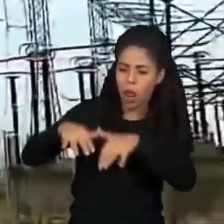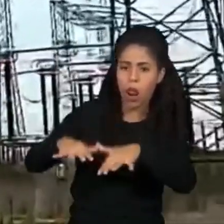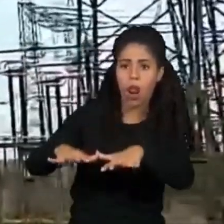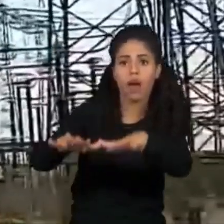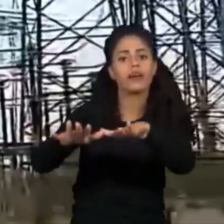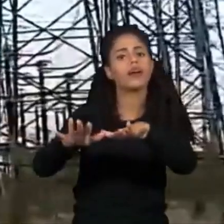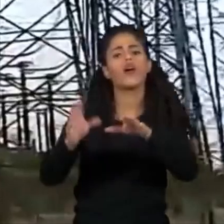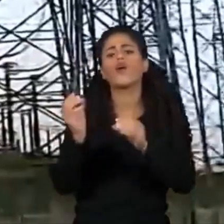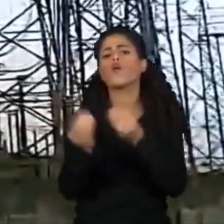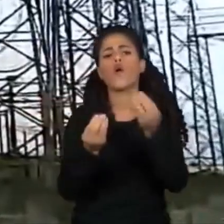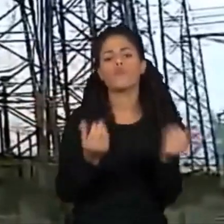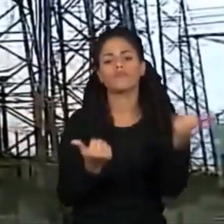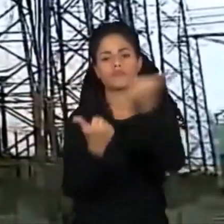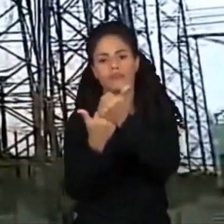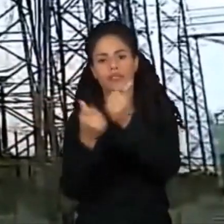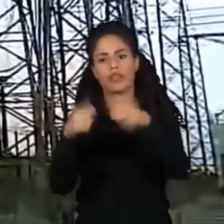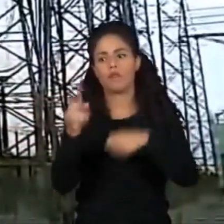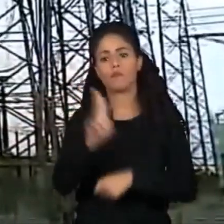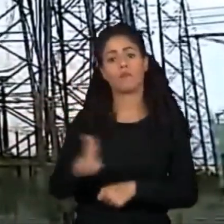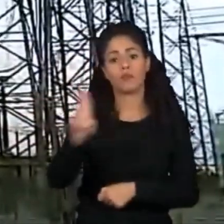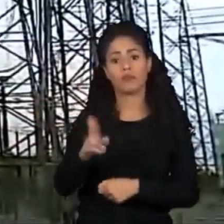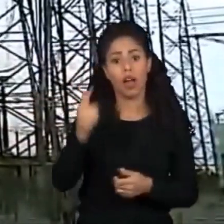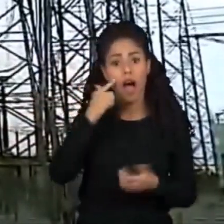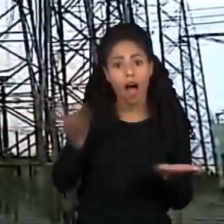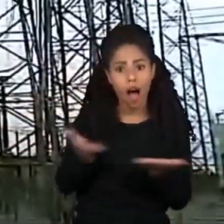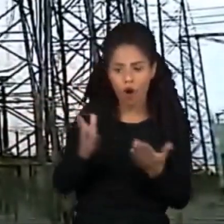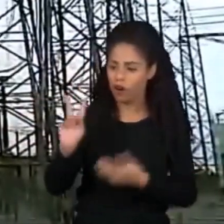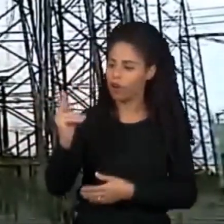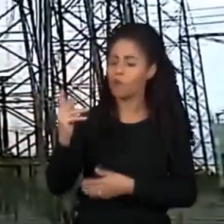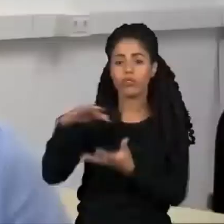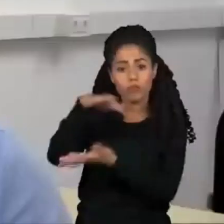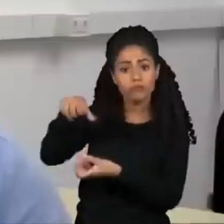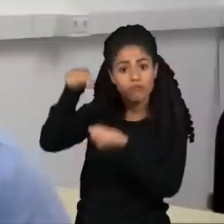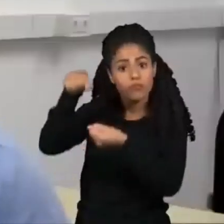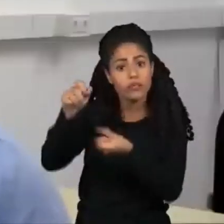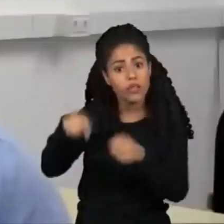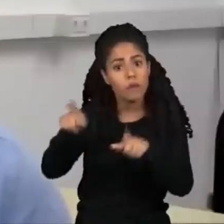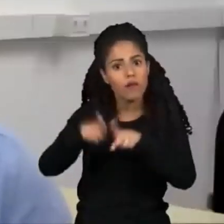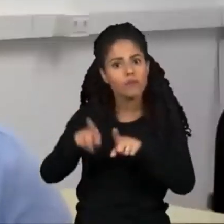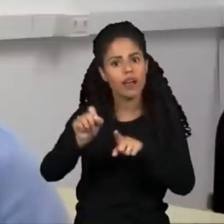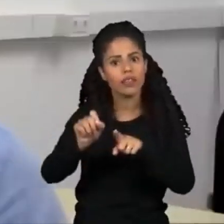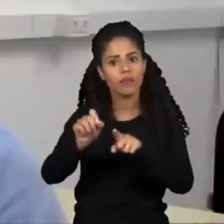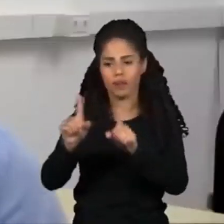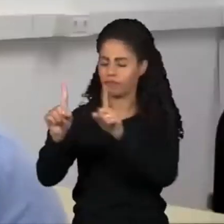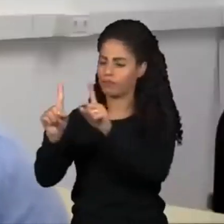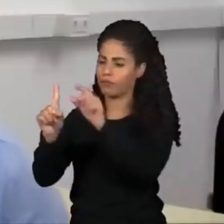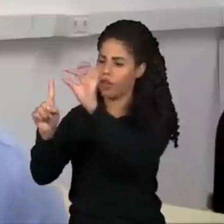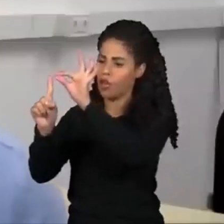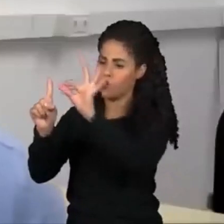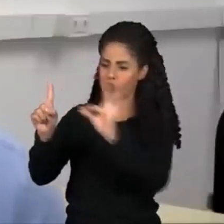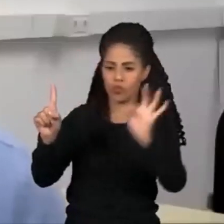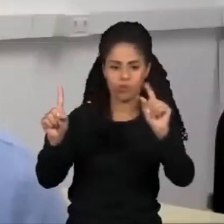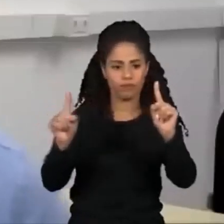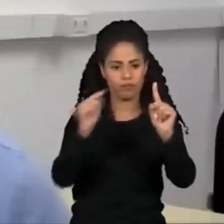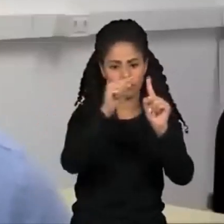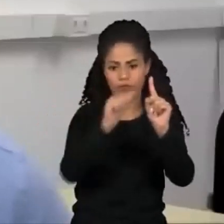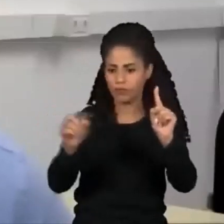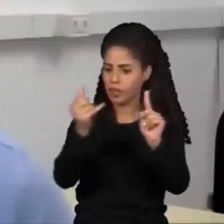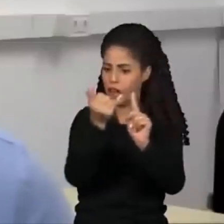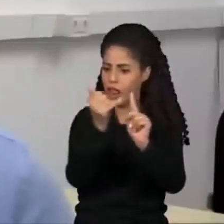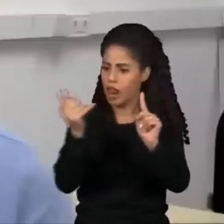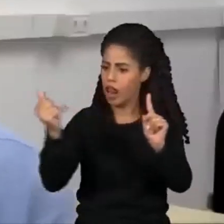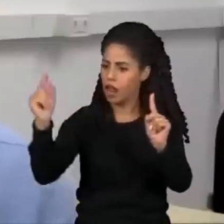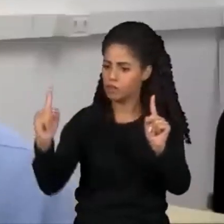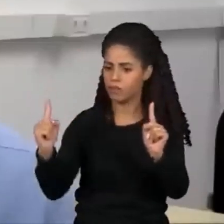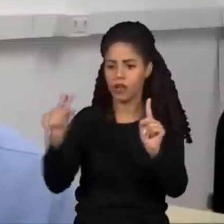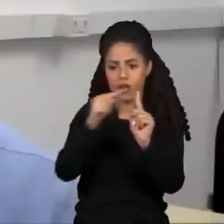termoelétricas, nós podemos usar o hidrogênio verde nesse processo. Os carros elétricos, quando isso for uma realidade de fato no Brasil,